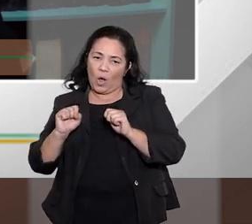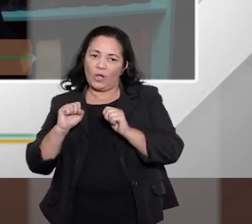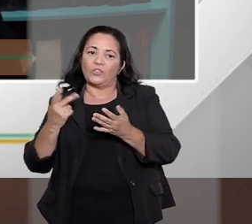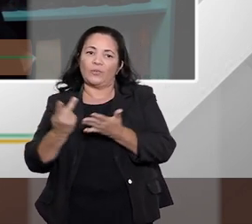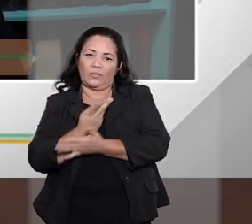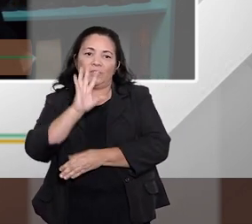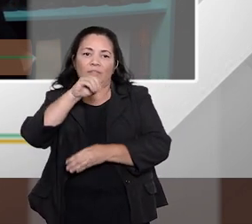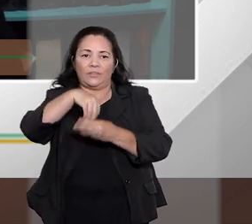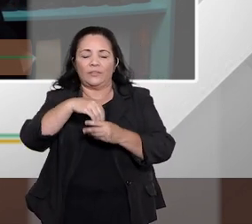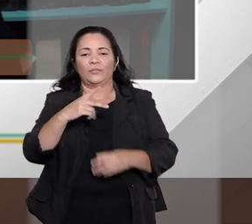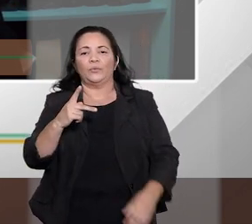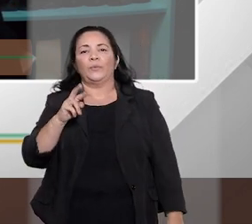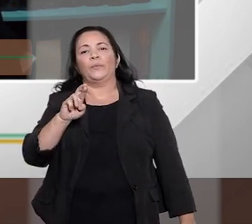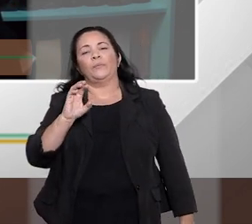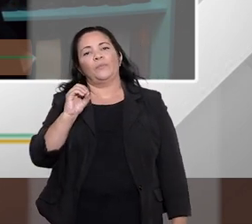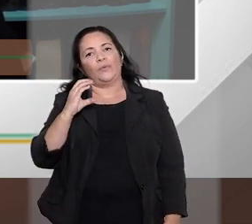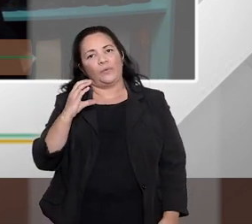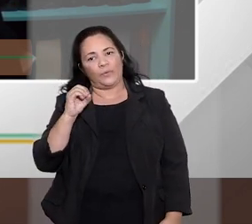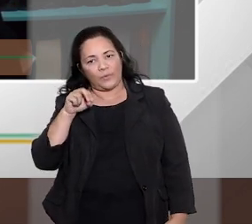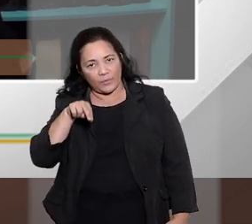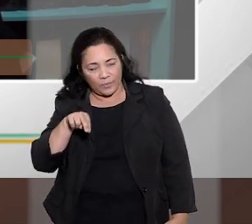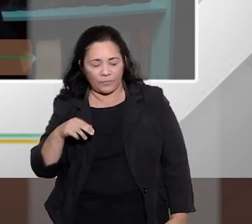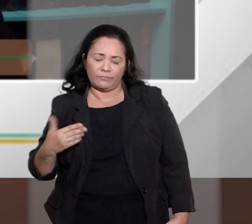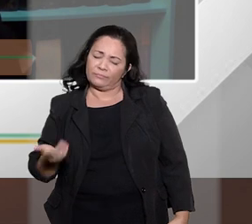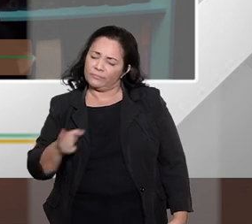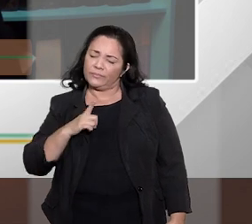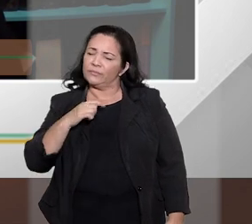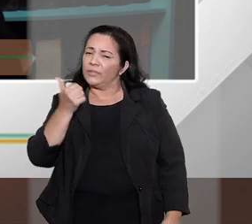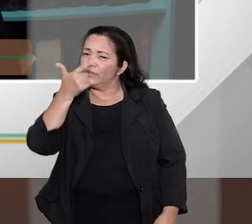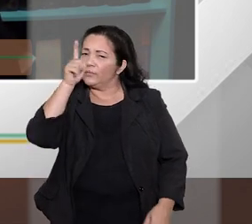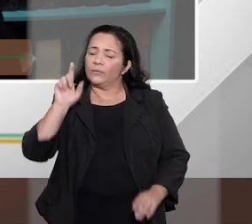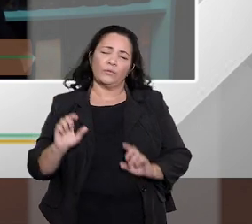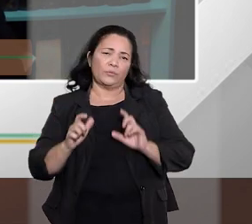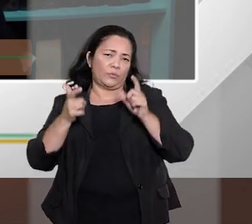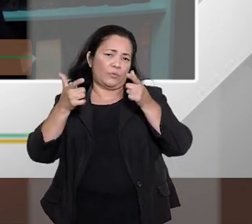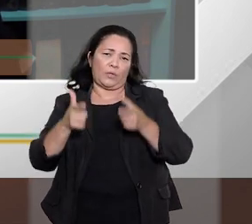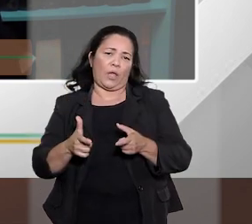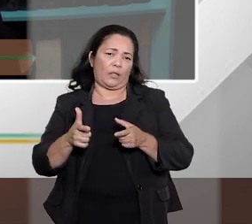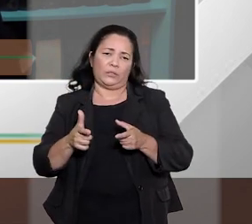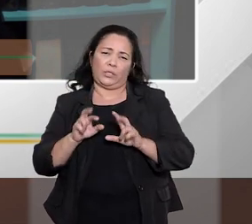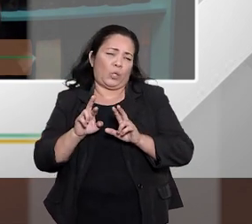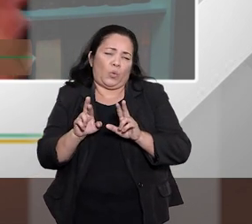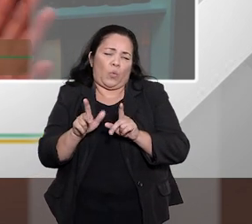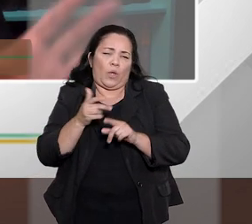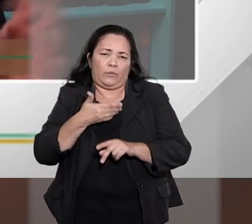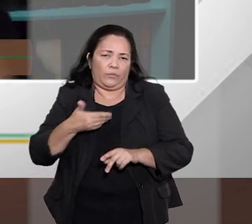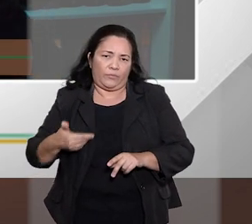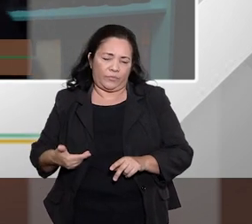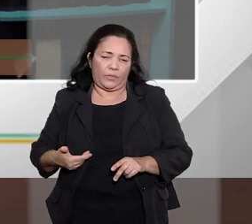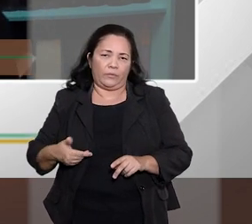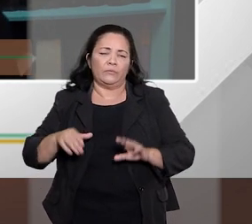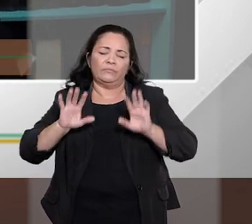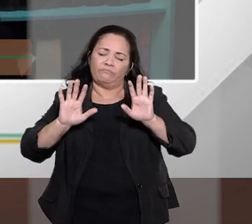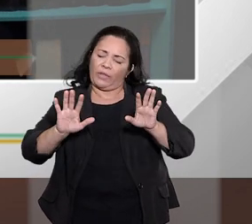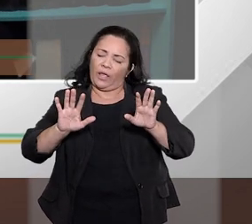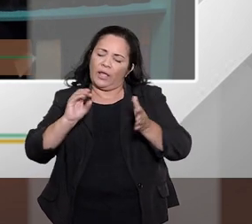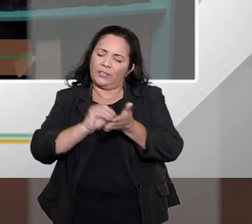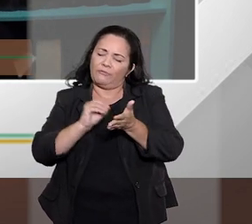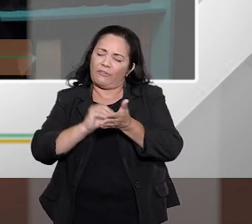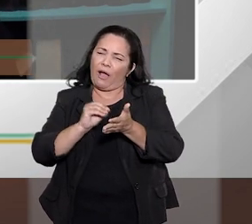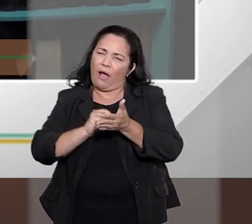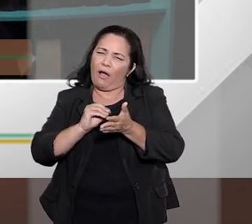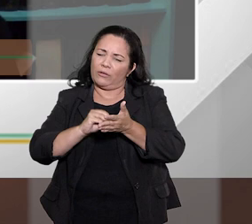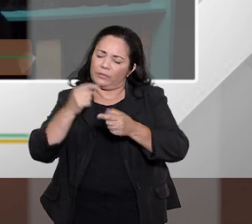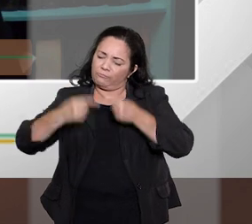do consumidor até mesmo órgãos não governamentais podem fazê-lo mas há muito ainda se construiu em termos de